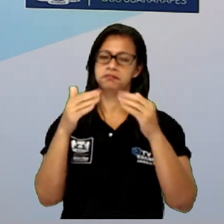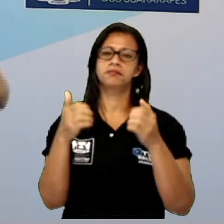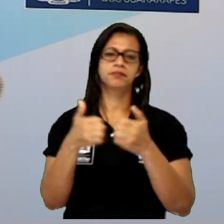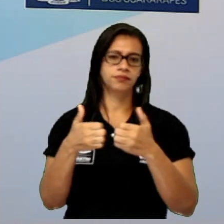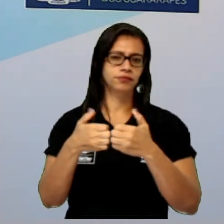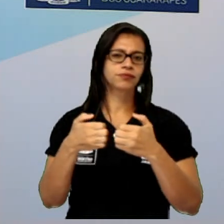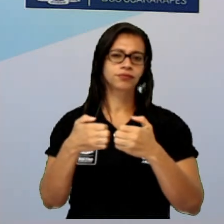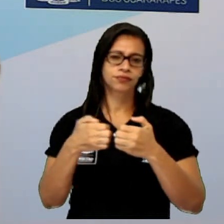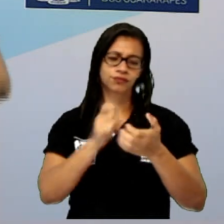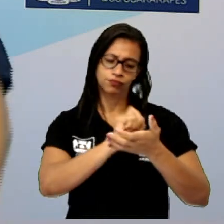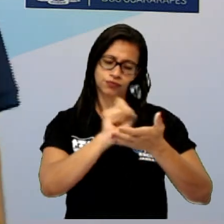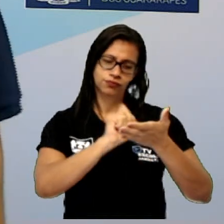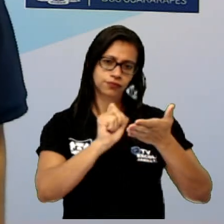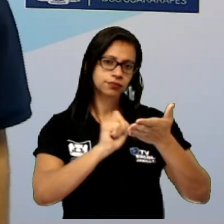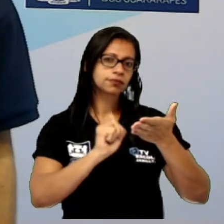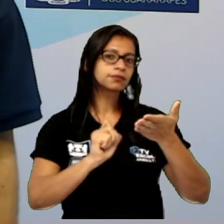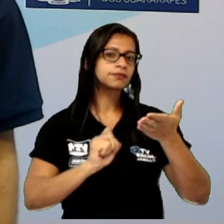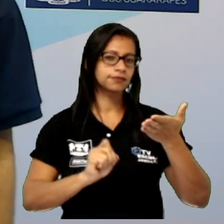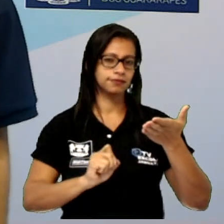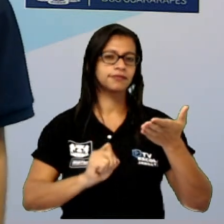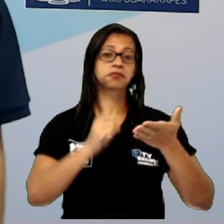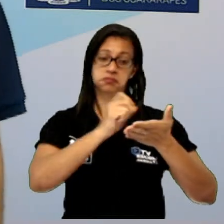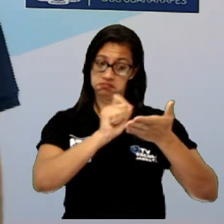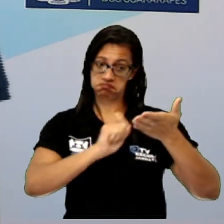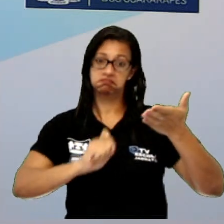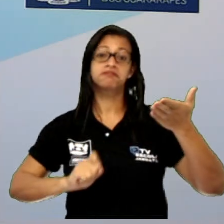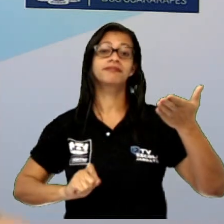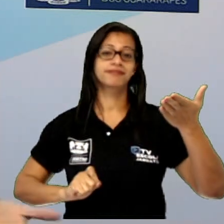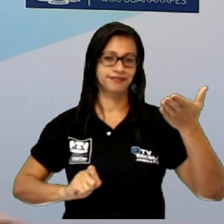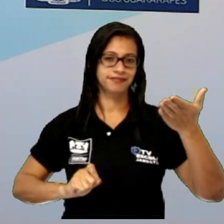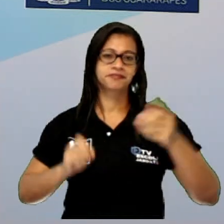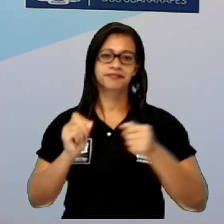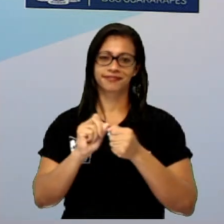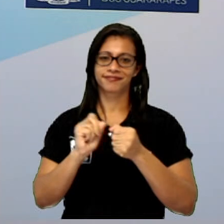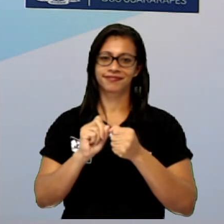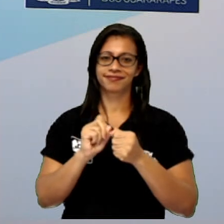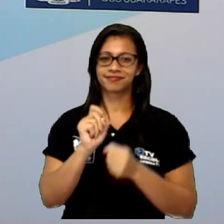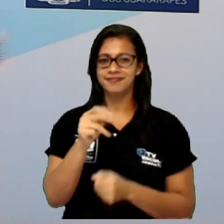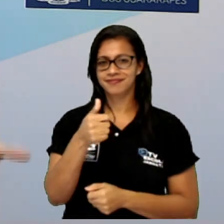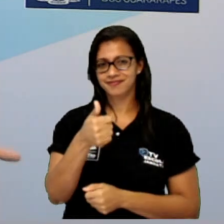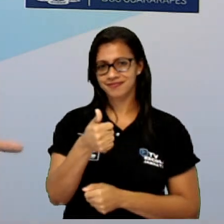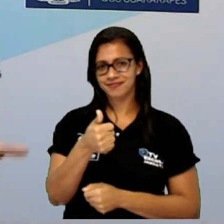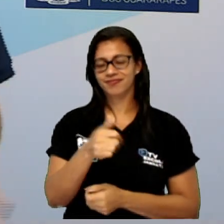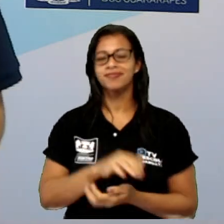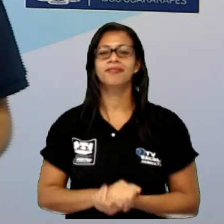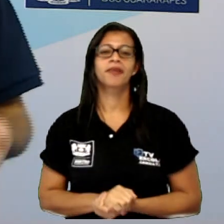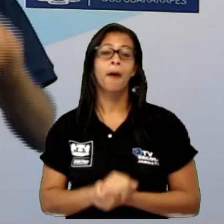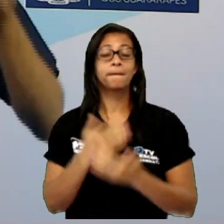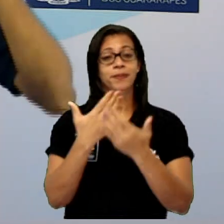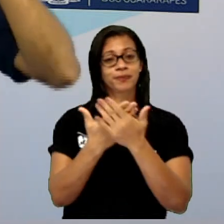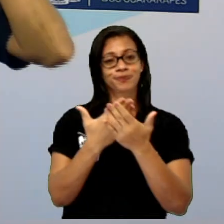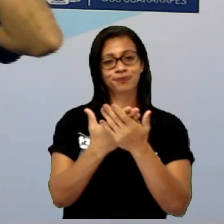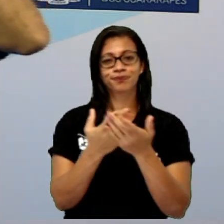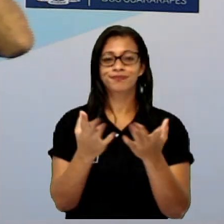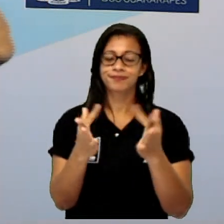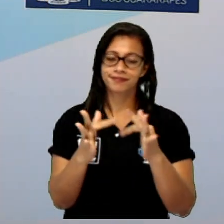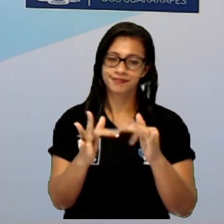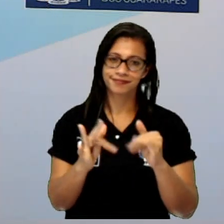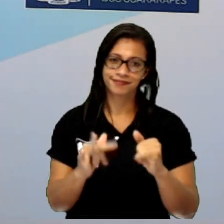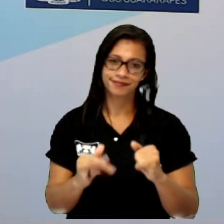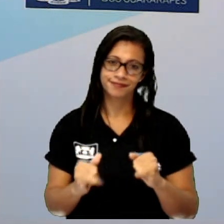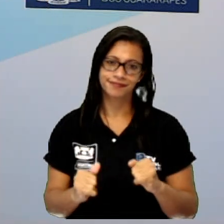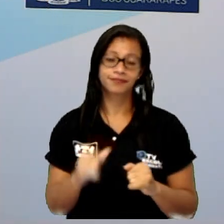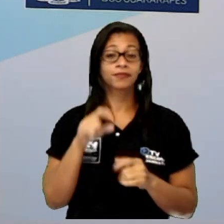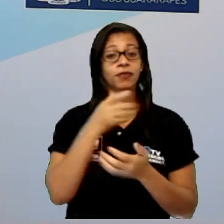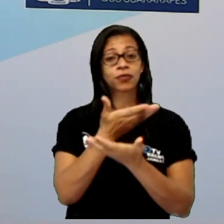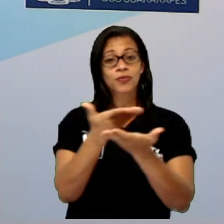lista, que eu sei que tem uma lista grande aí para você fazer, tá bom? Ó, nossa aula está ficando por aqui, eu espero que você tenha aprendido muito,